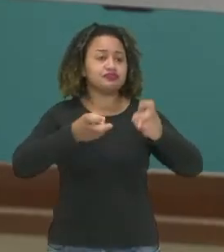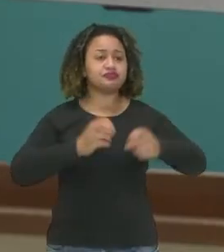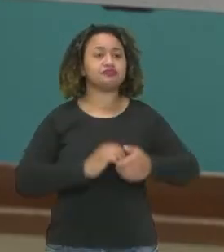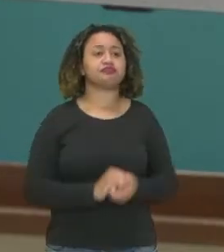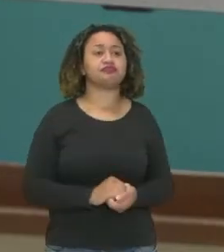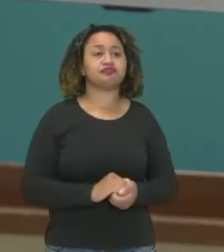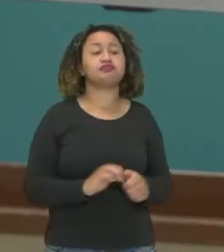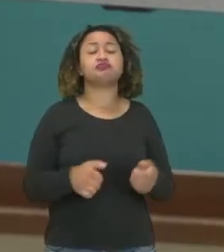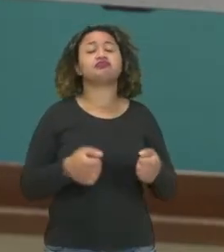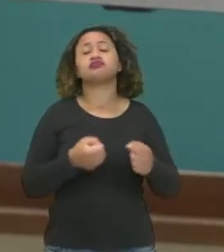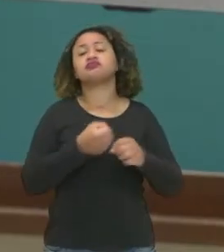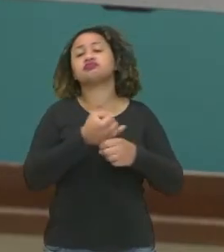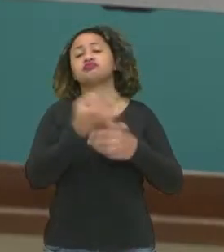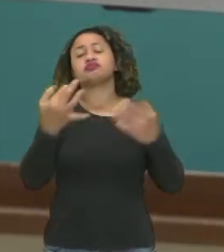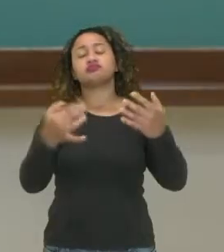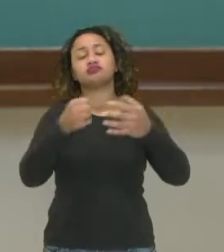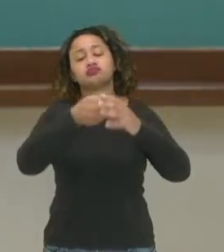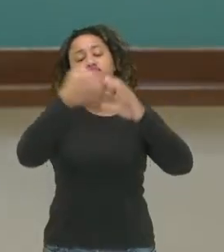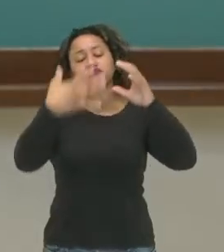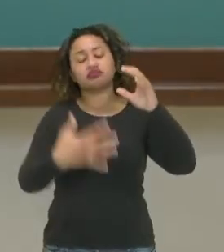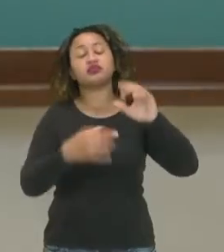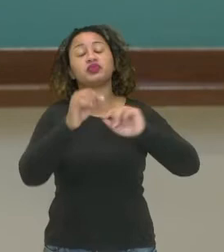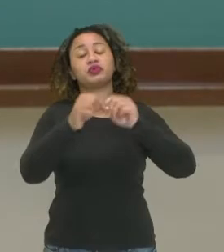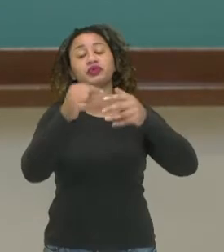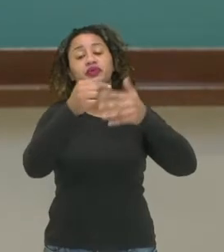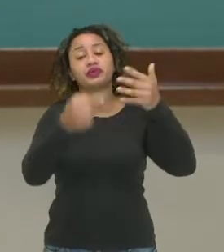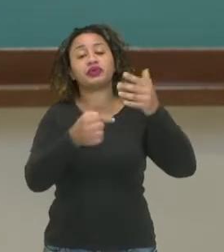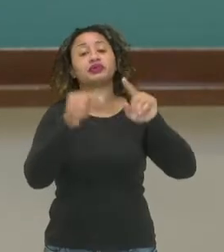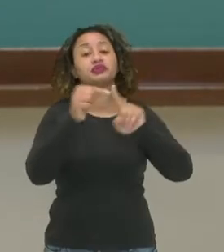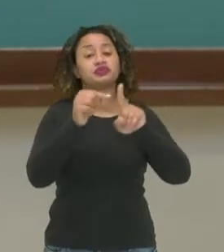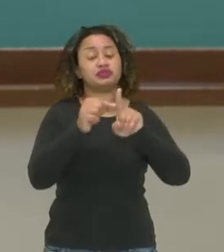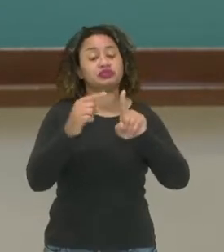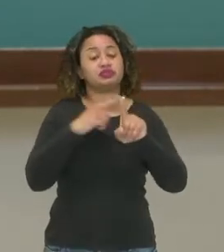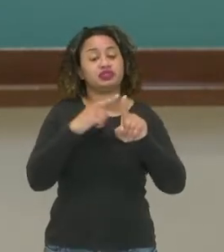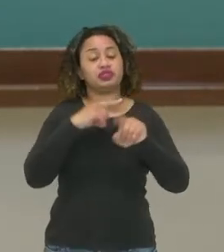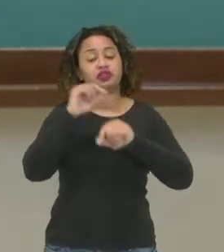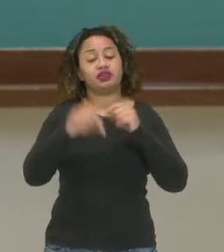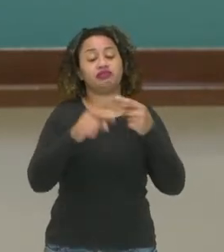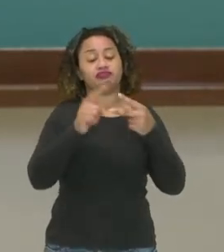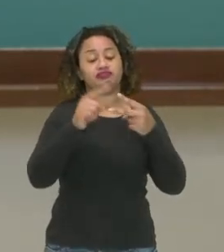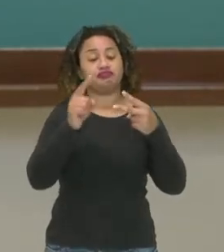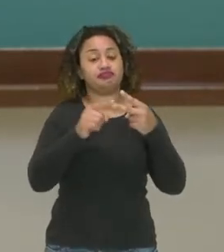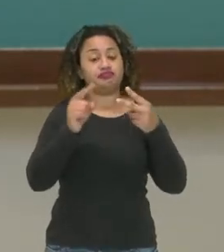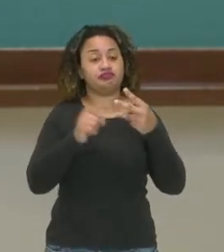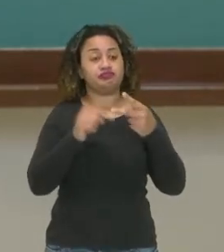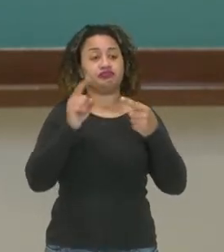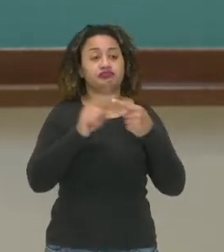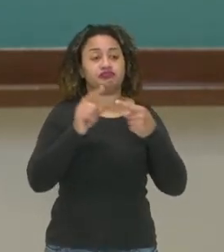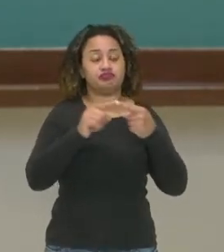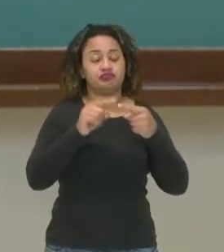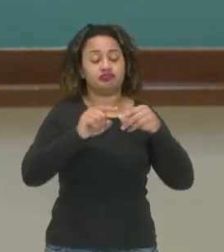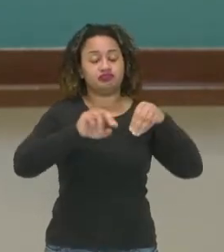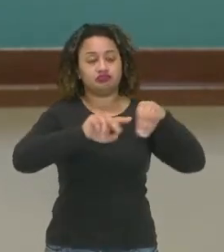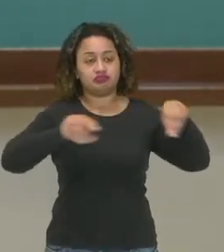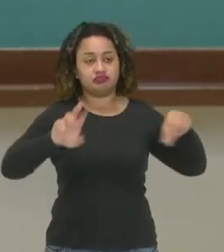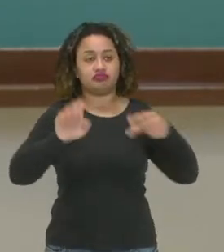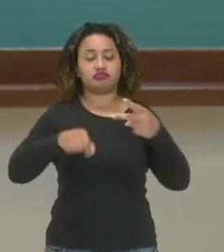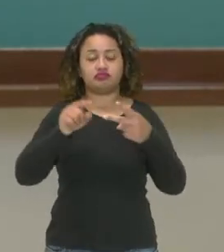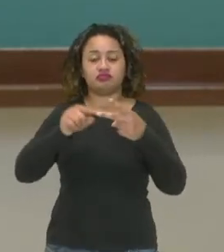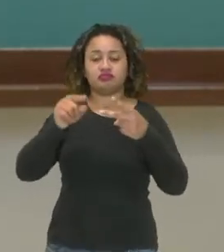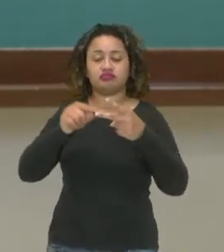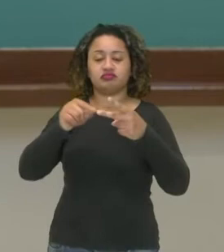Classificação do extrativismo. Nós podemos classificar o extrativismo de três tipos. Extrativismo mineral, extrativismo